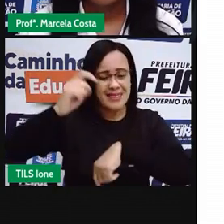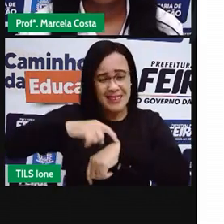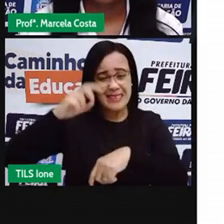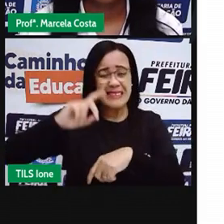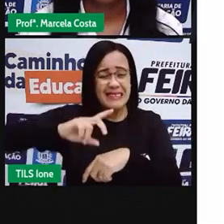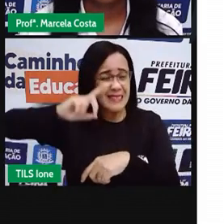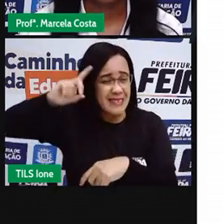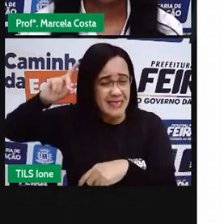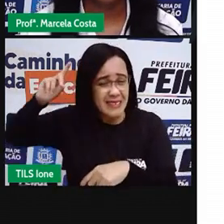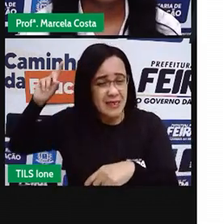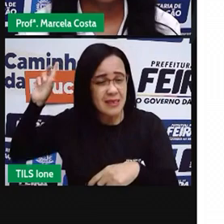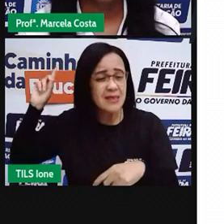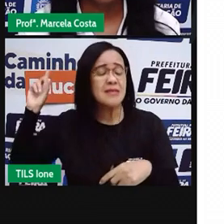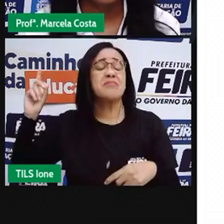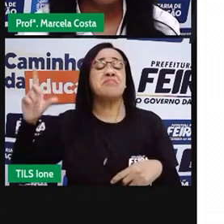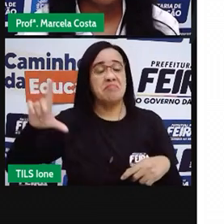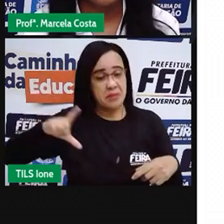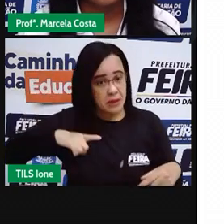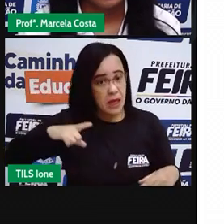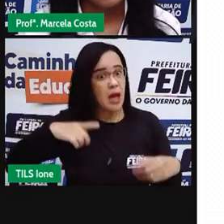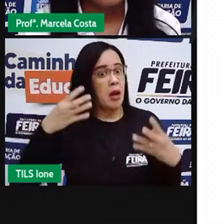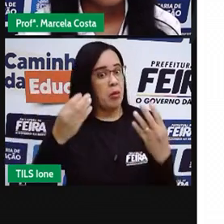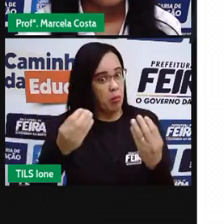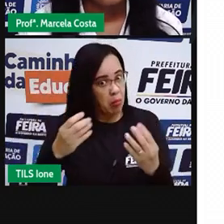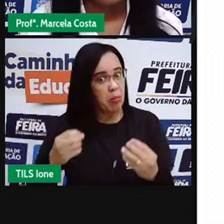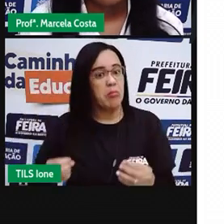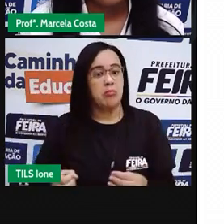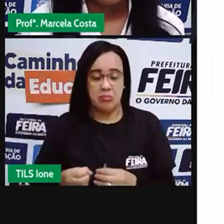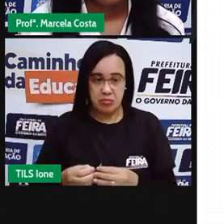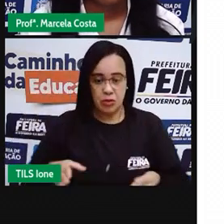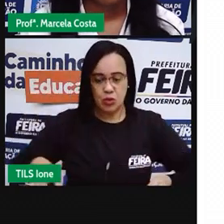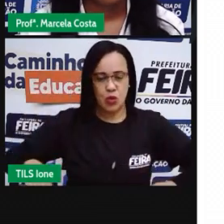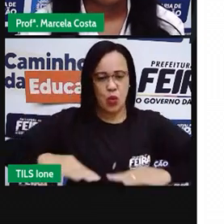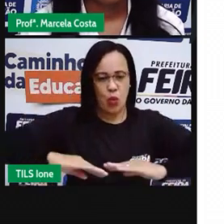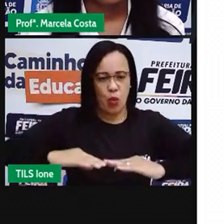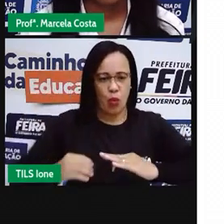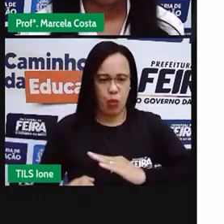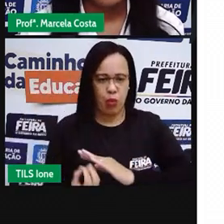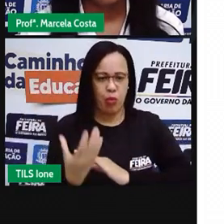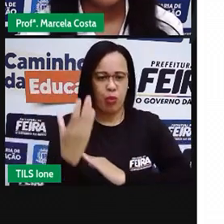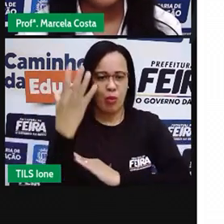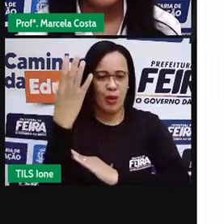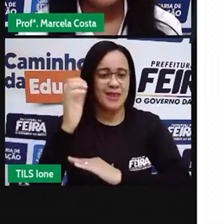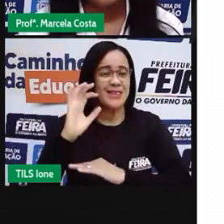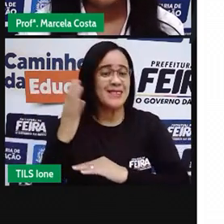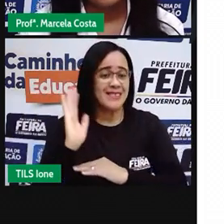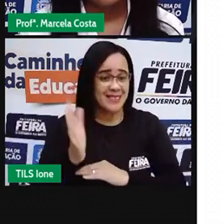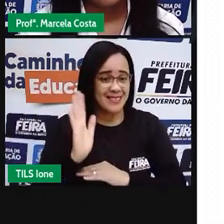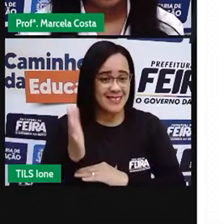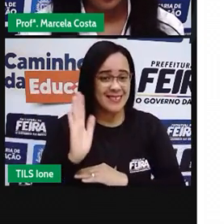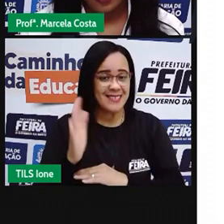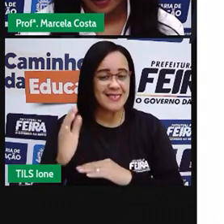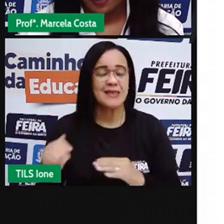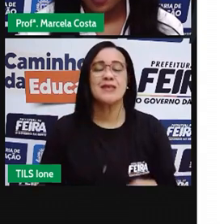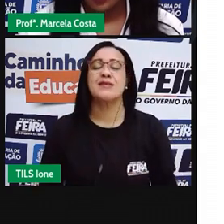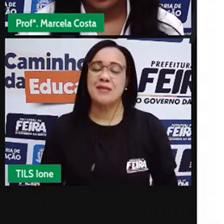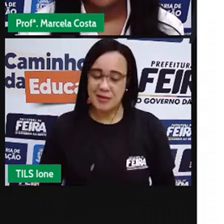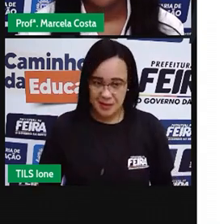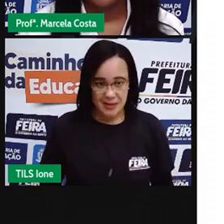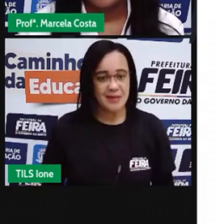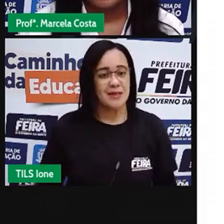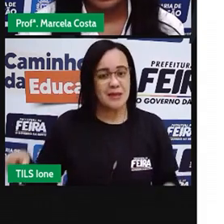têm muito tempo de plantadas e já fazem parte aí da história